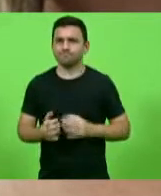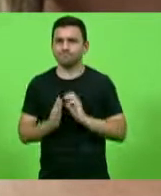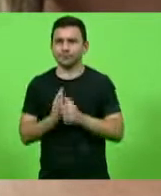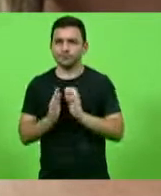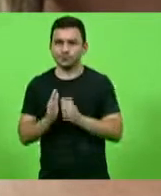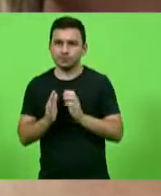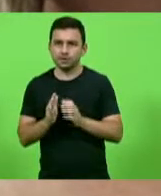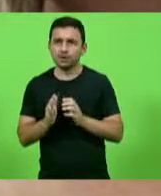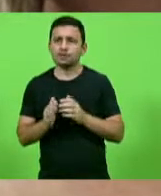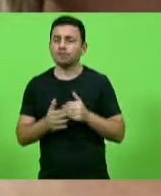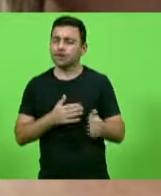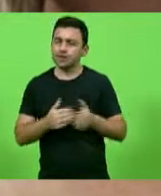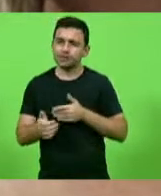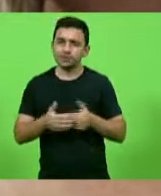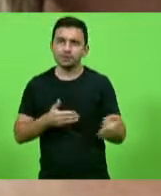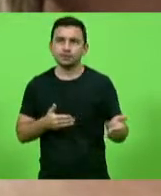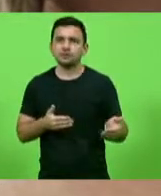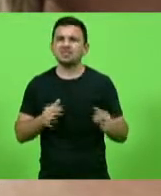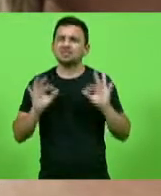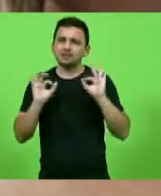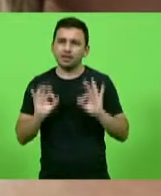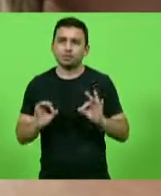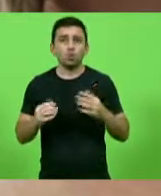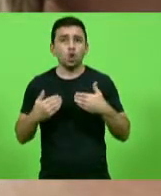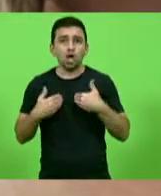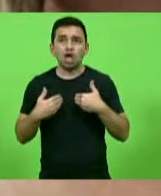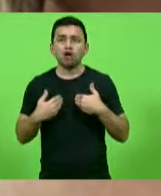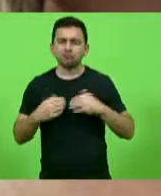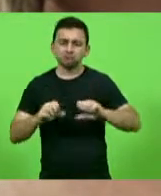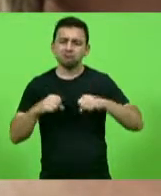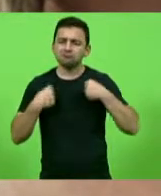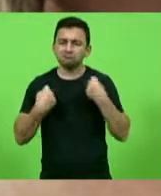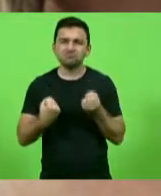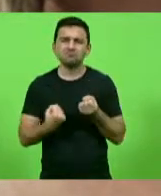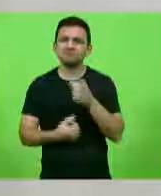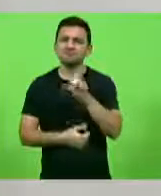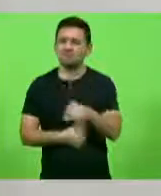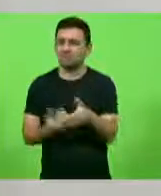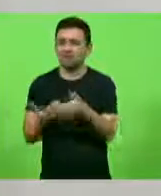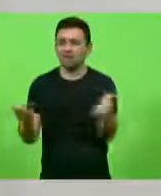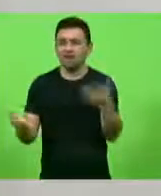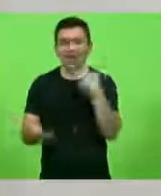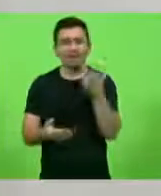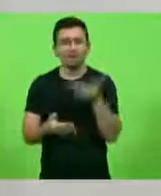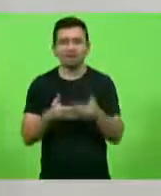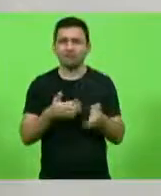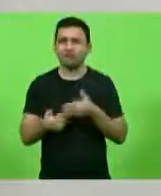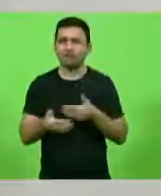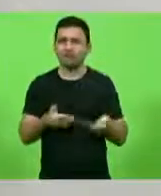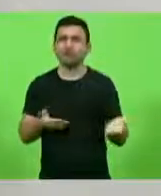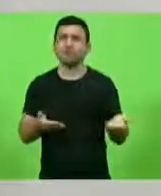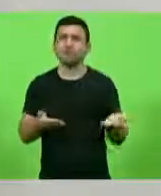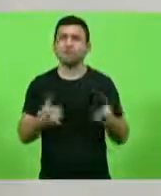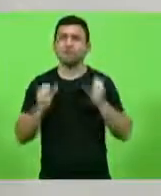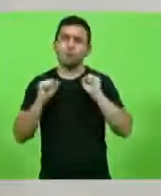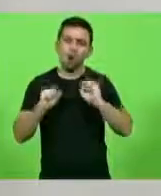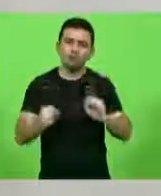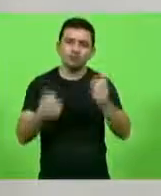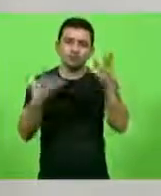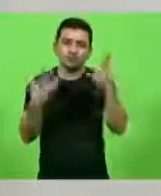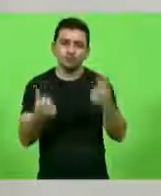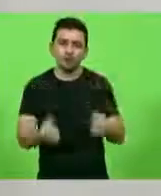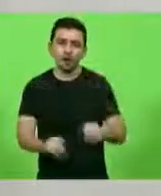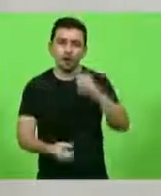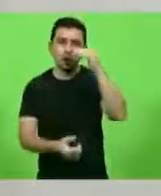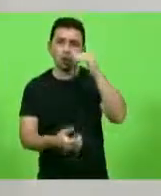quiserem. Com certeza, sou uma das maiores defensoras do direito deles de falarem o que quiserem. Podem ser a favor do lockdown, podem ser contra